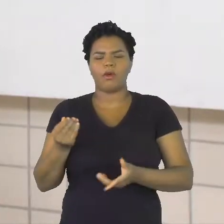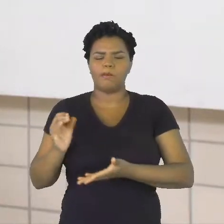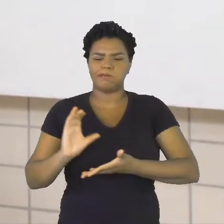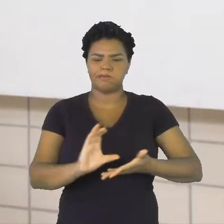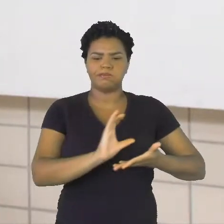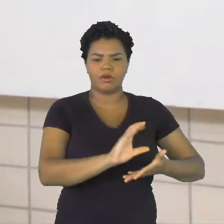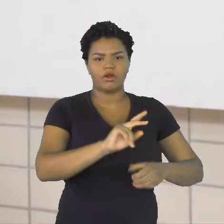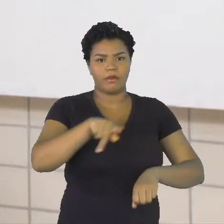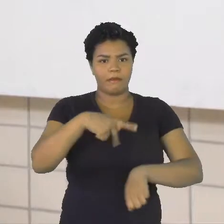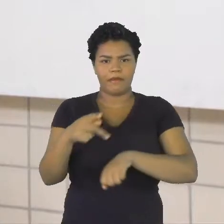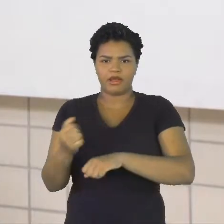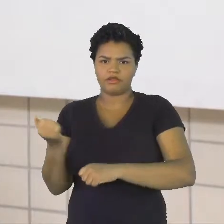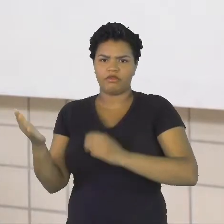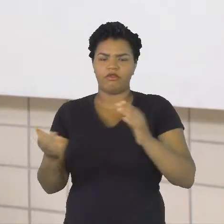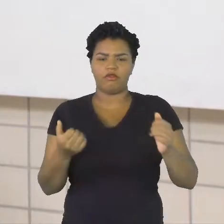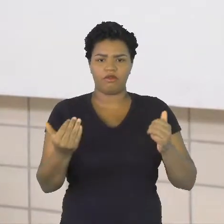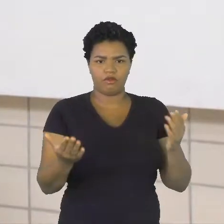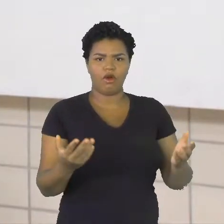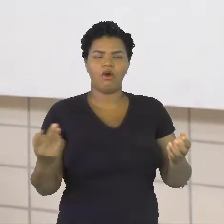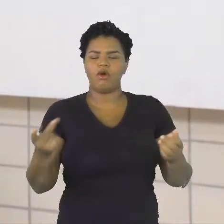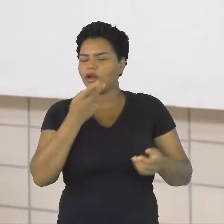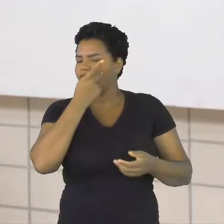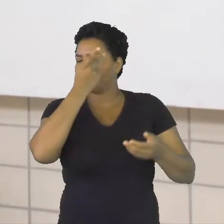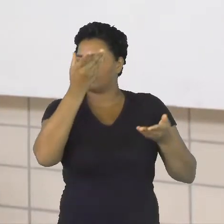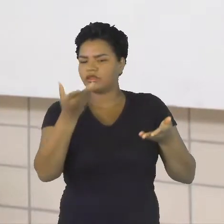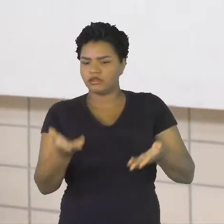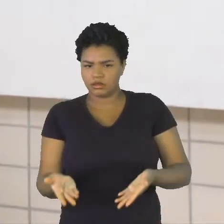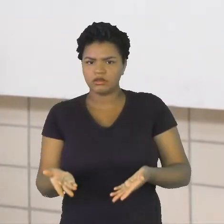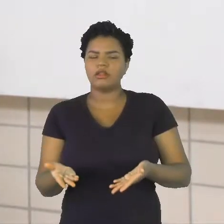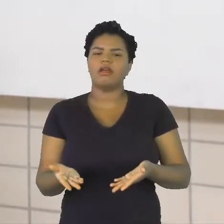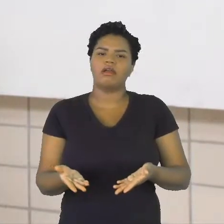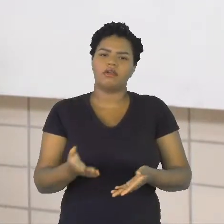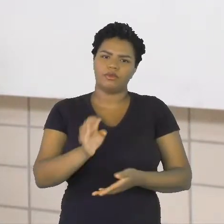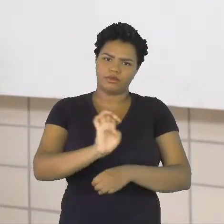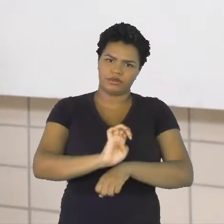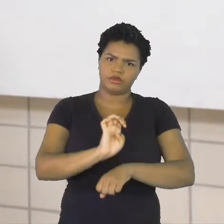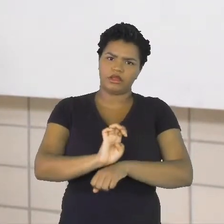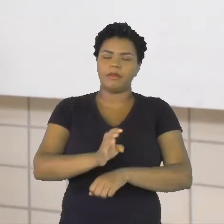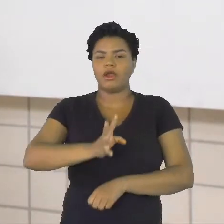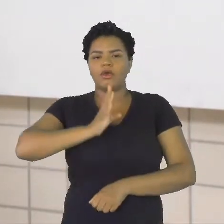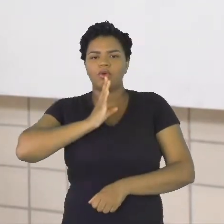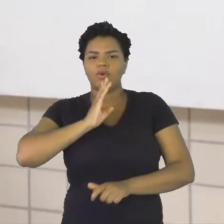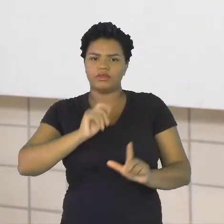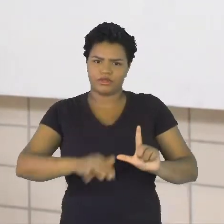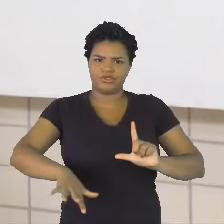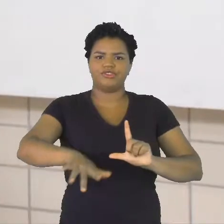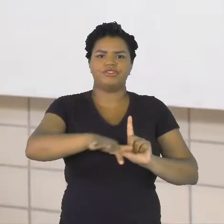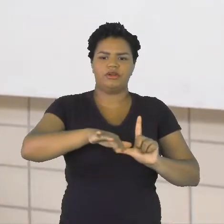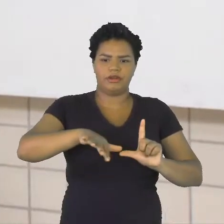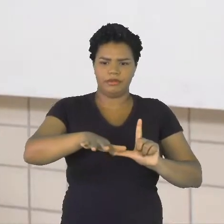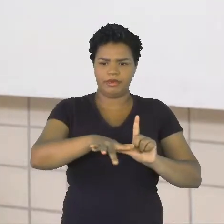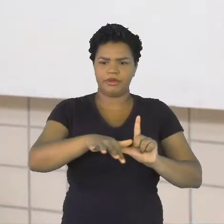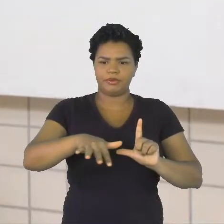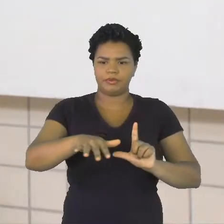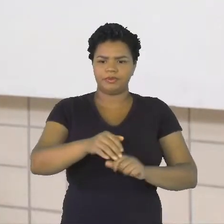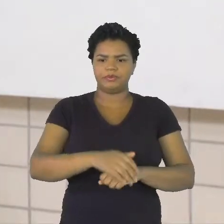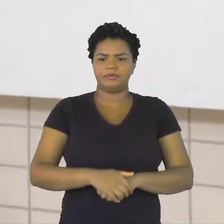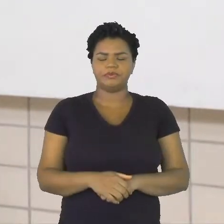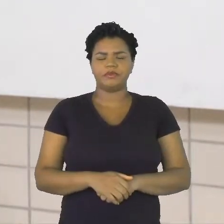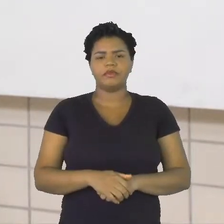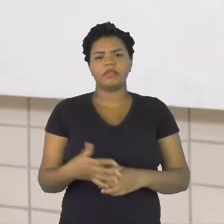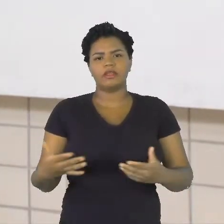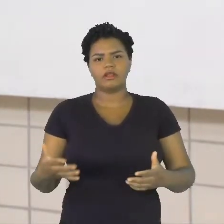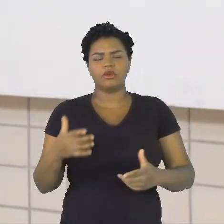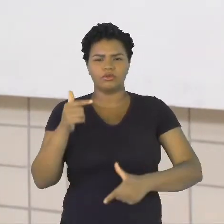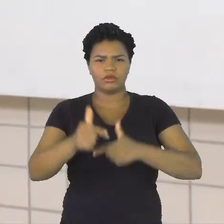outros países. Eles vêm visitar o nosso estado para conhecer o Jalapão. E todo o trabalho